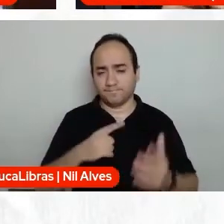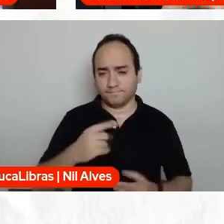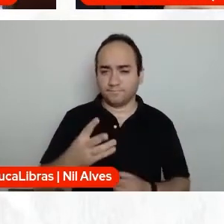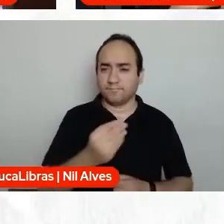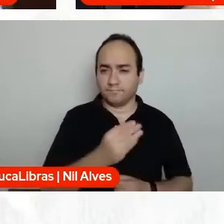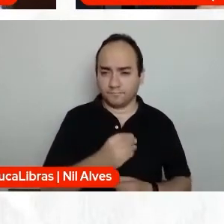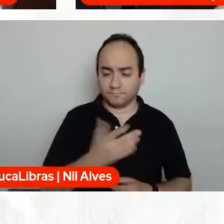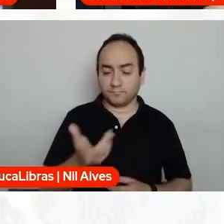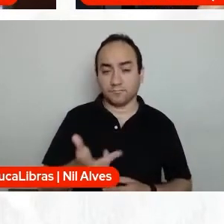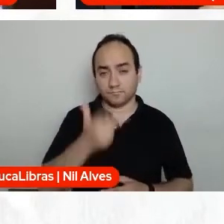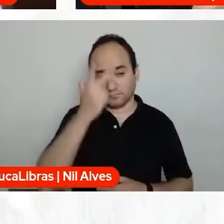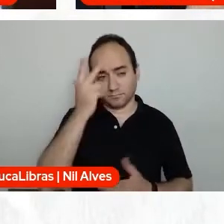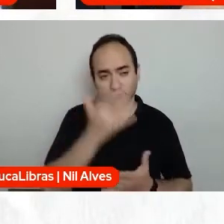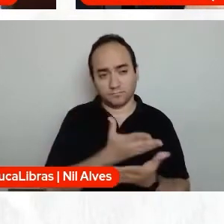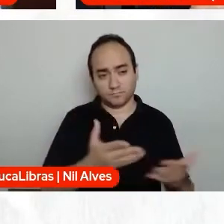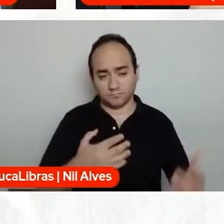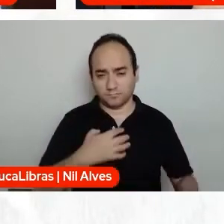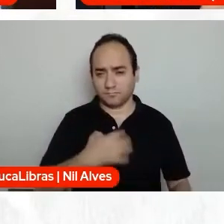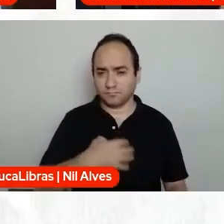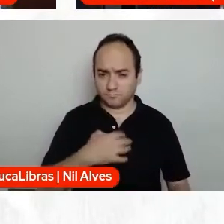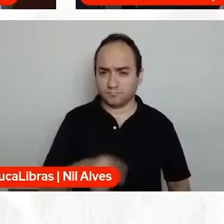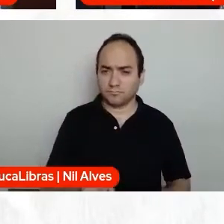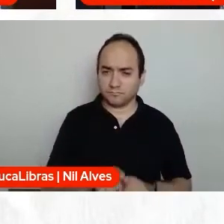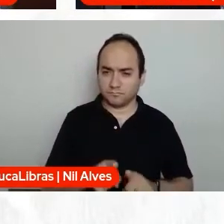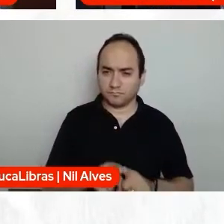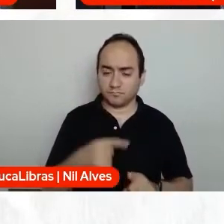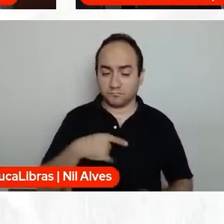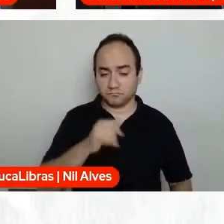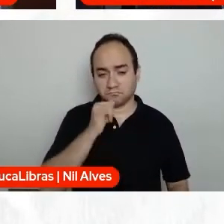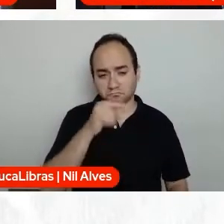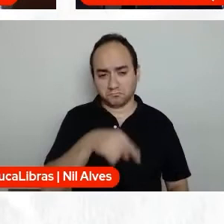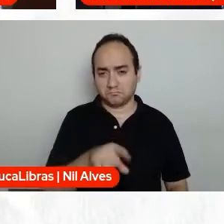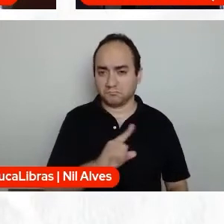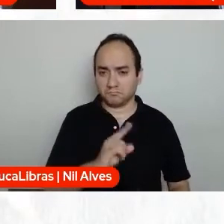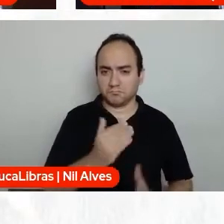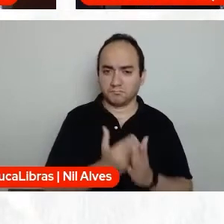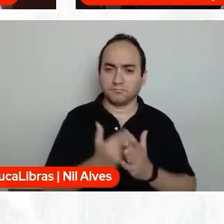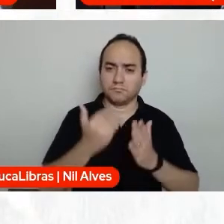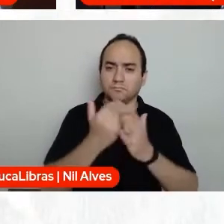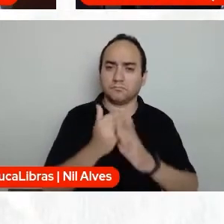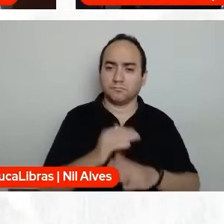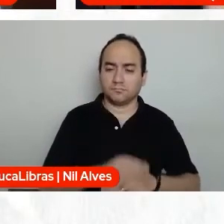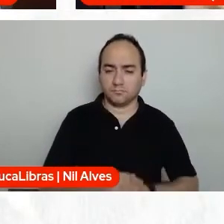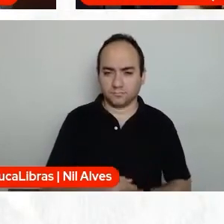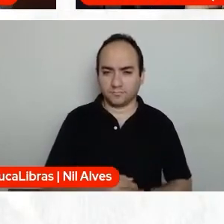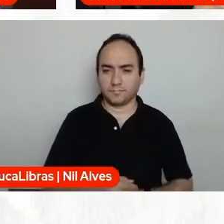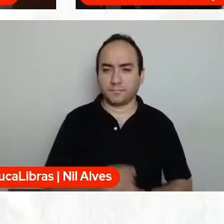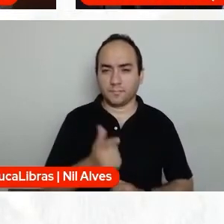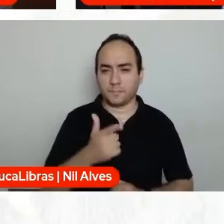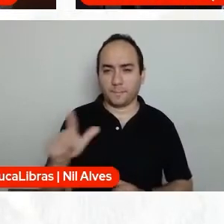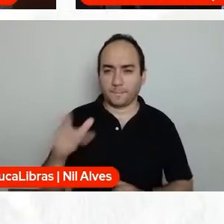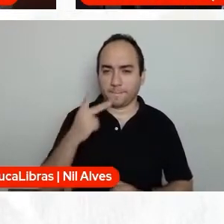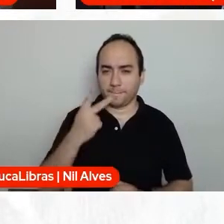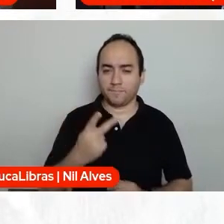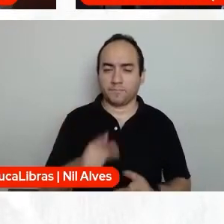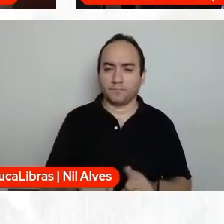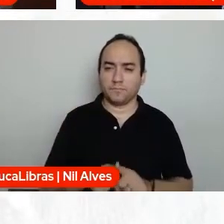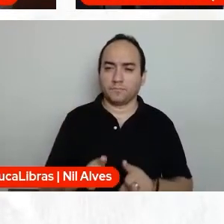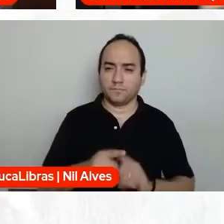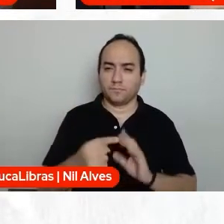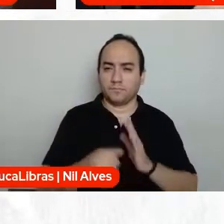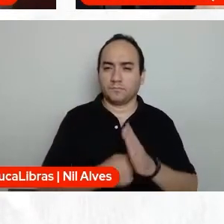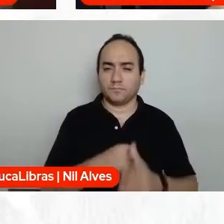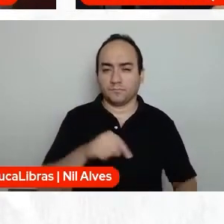indignação acontece, não só nesse caso aqui que eu estou mencionando como exemplo, né? E uma situação também que eu trago, assim, nessa pergunta para professor